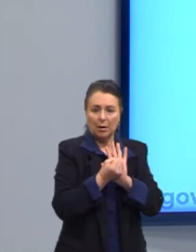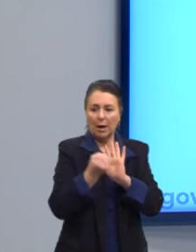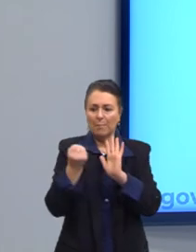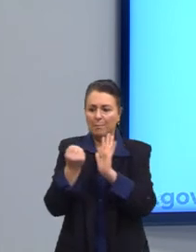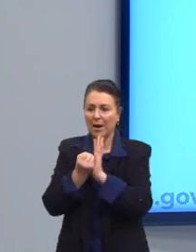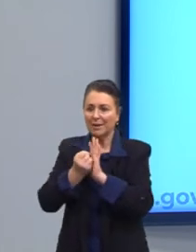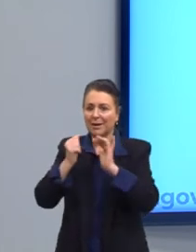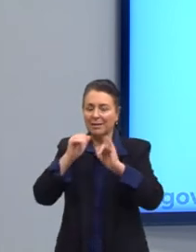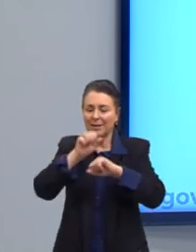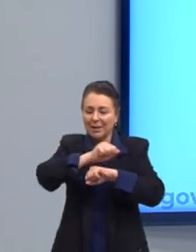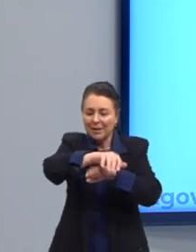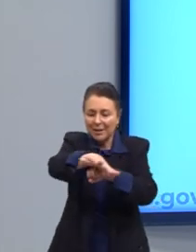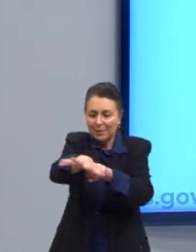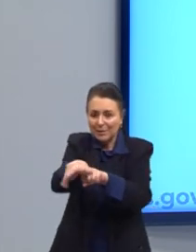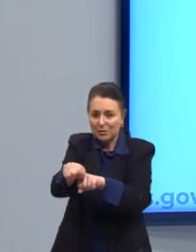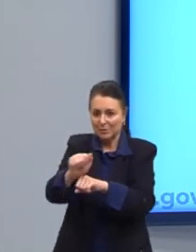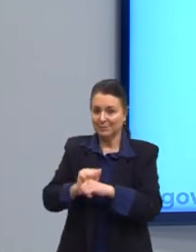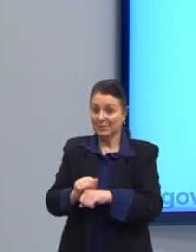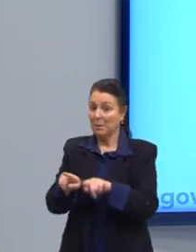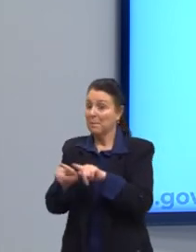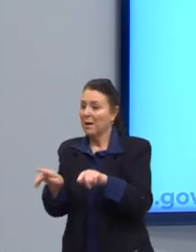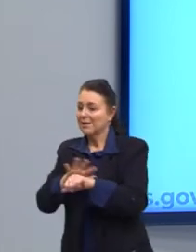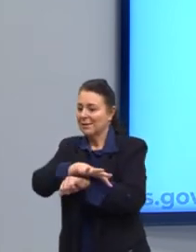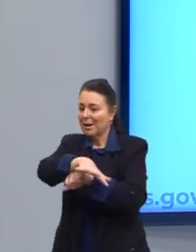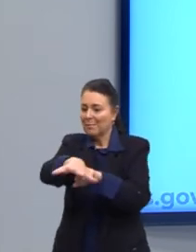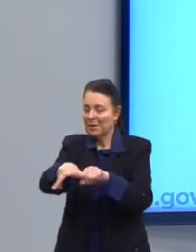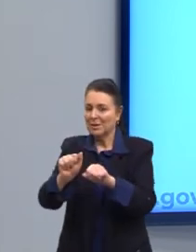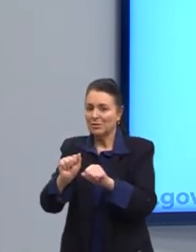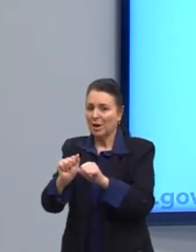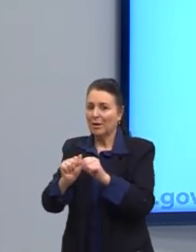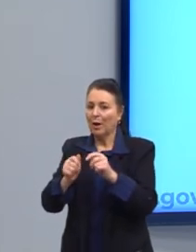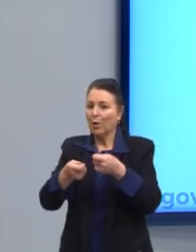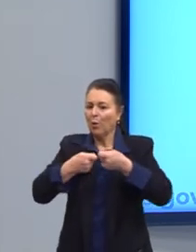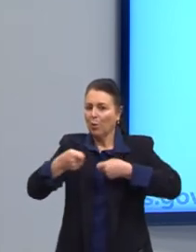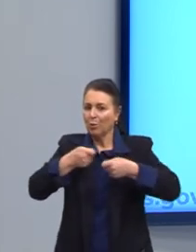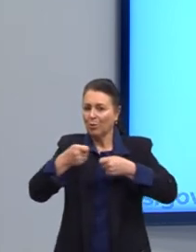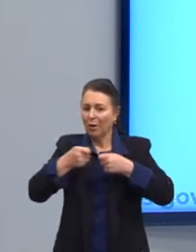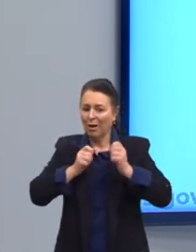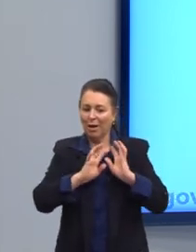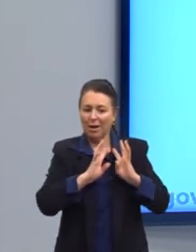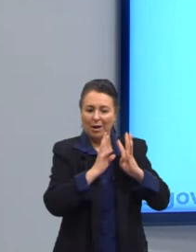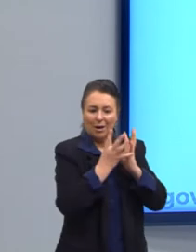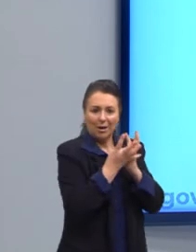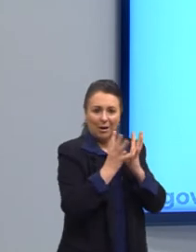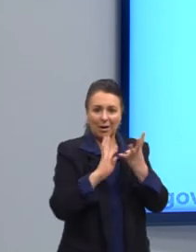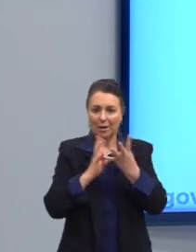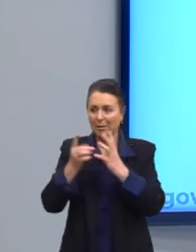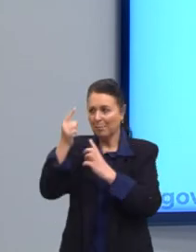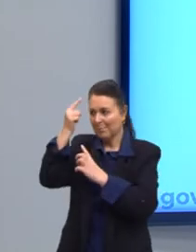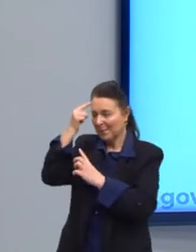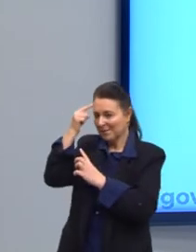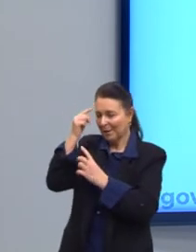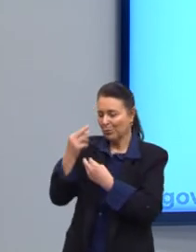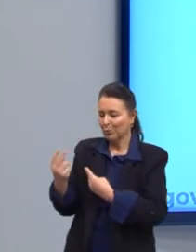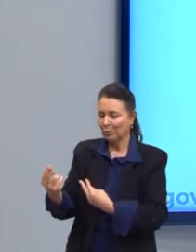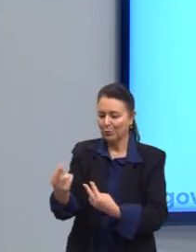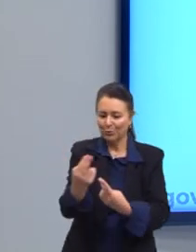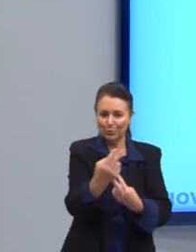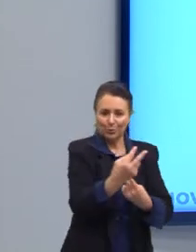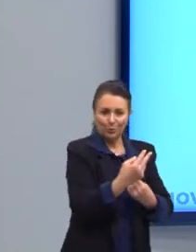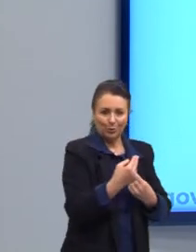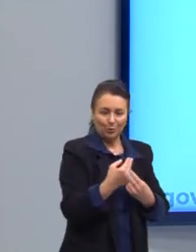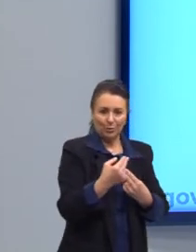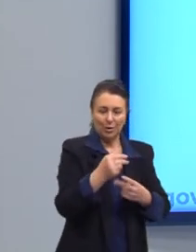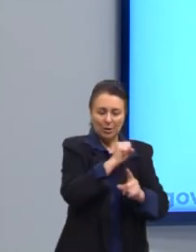mídia e a mídia controla a massa. Sociedade de massa, pensar igual, consumir igual, essa coisa toda. Sobre a sociedade